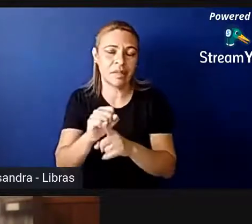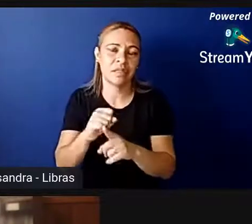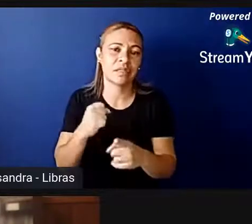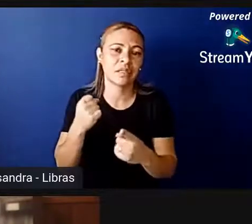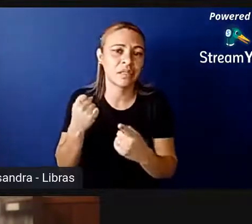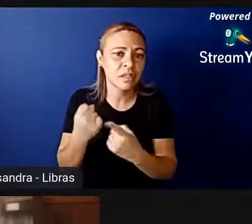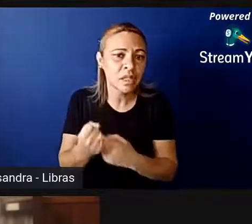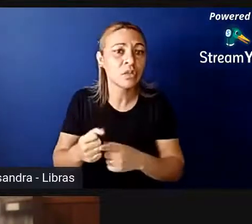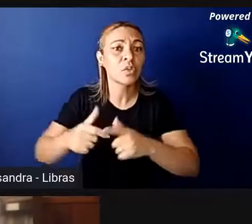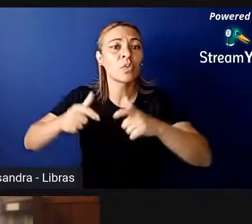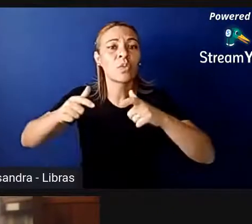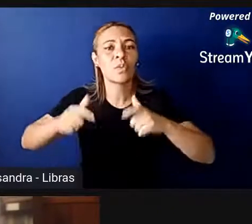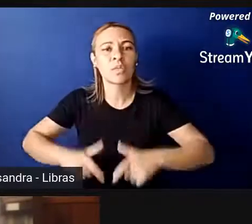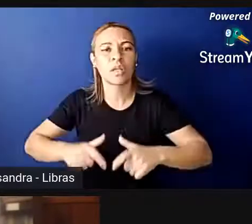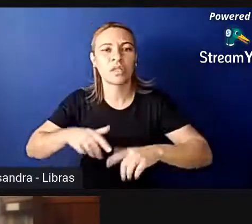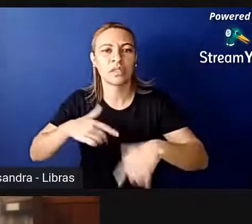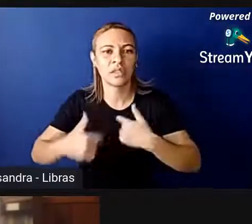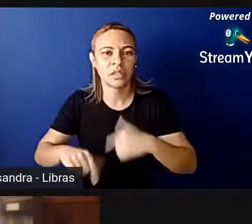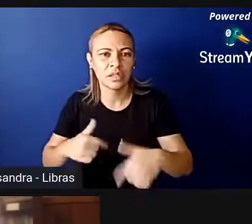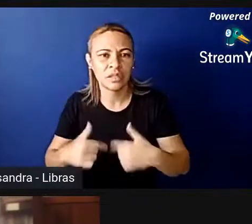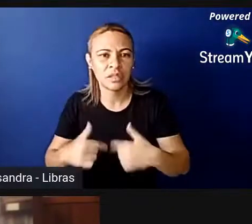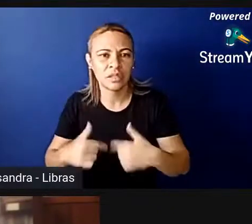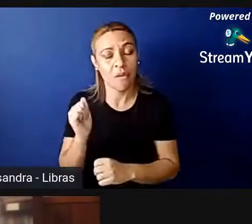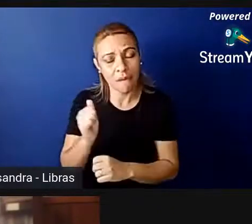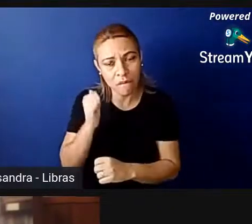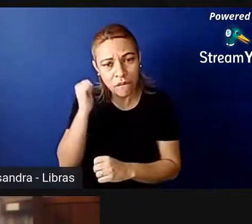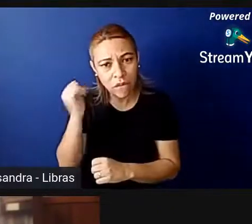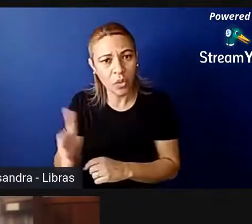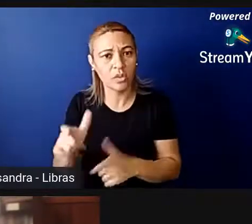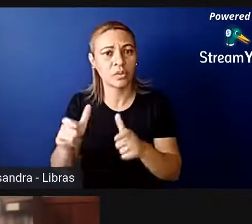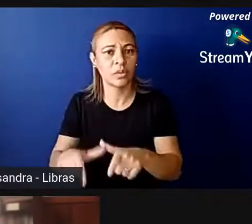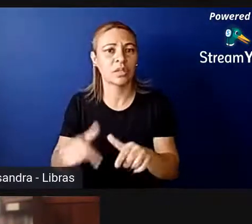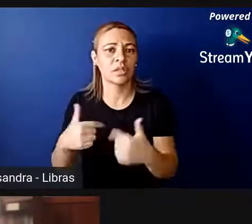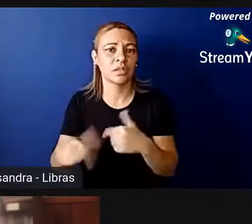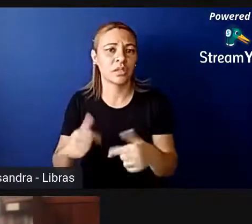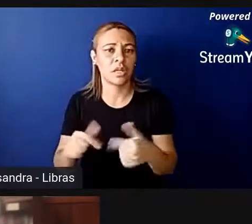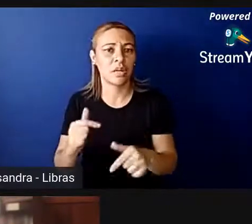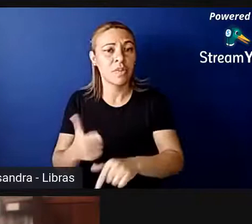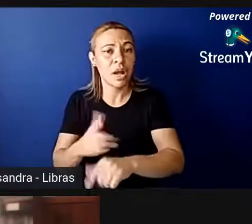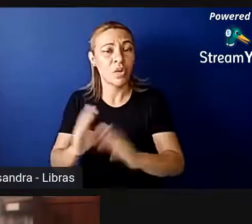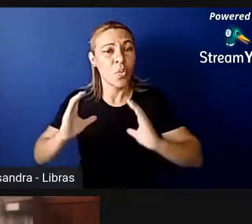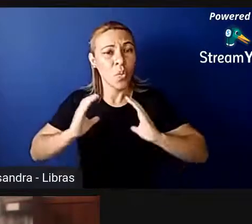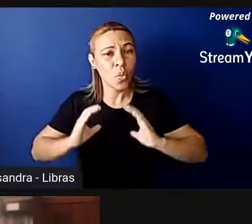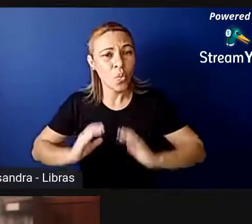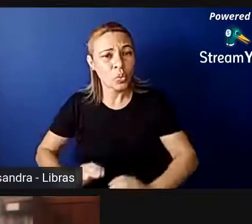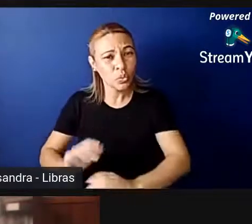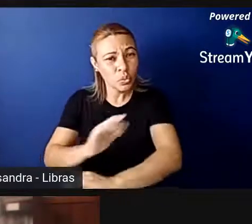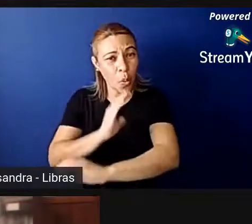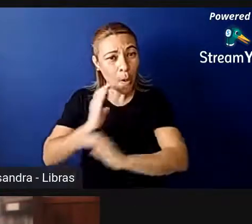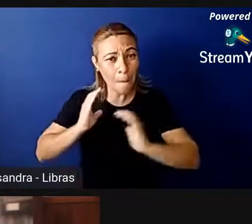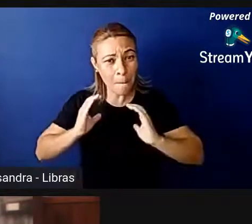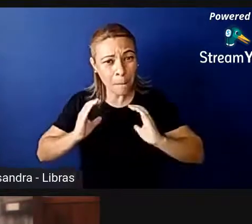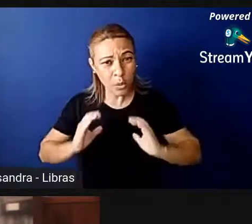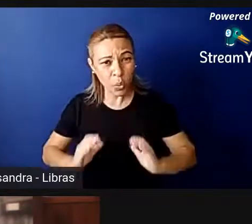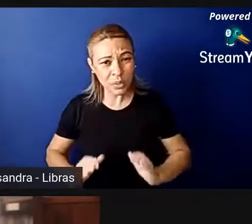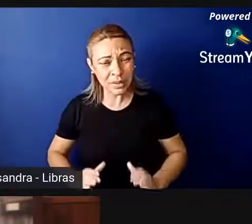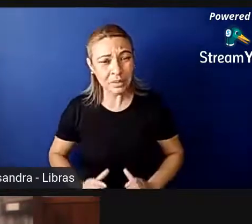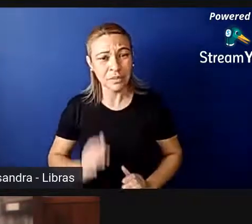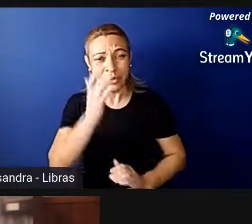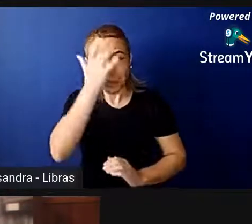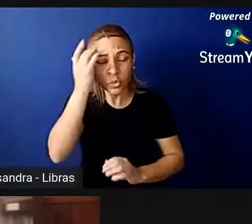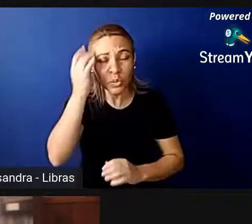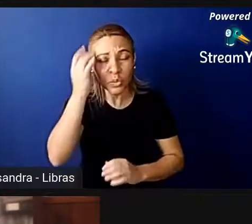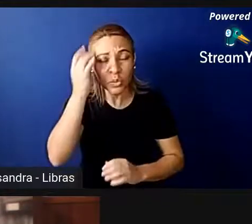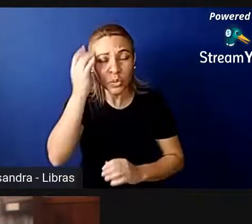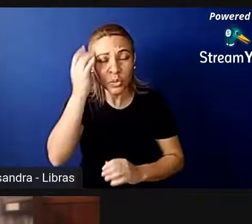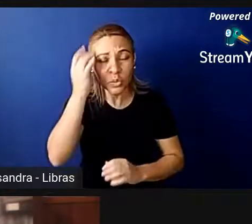ou não, ou fora do local de trabalho. Então, essa conduta tem que ser coibida pelo Estado e